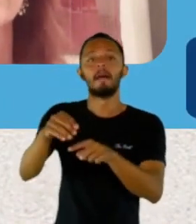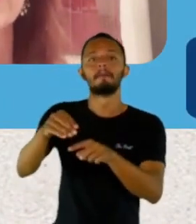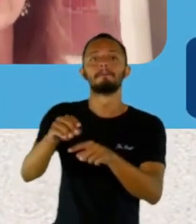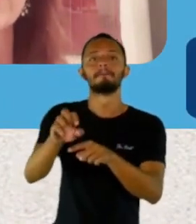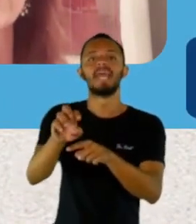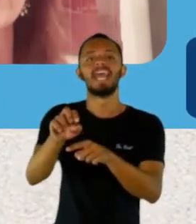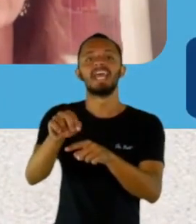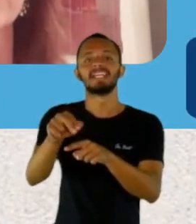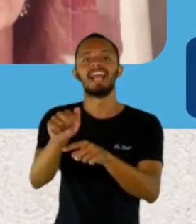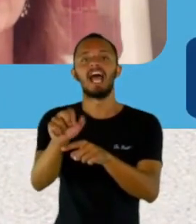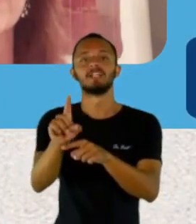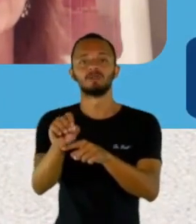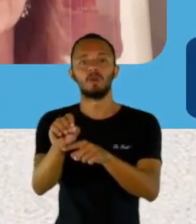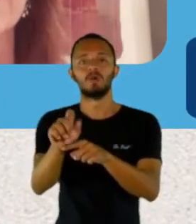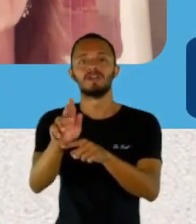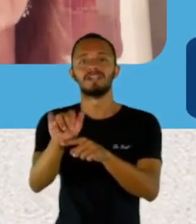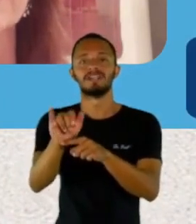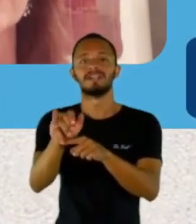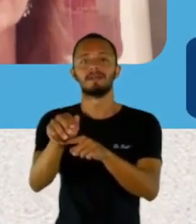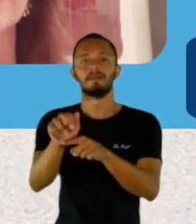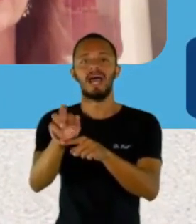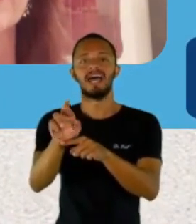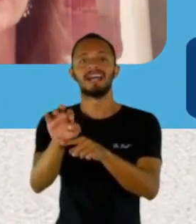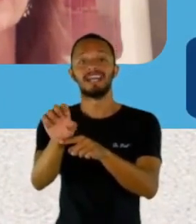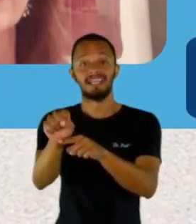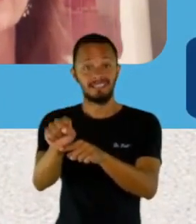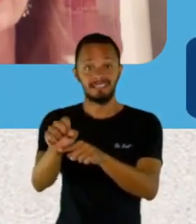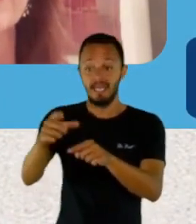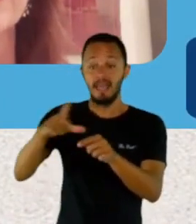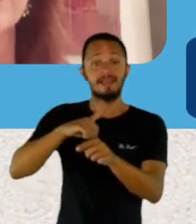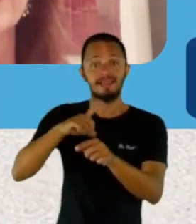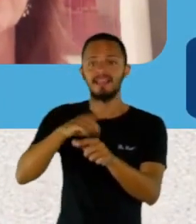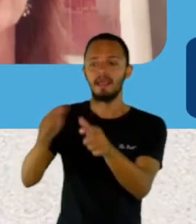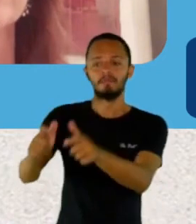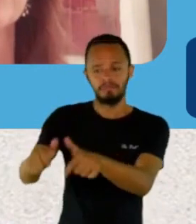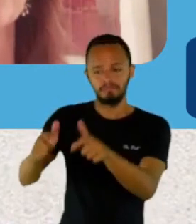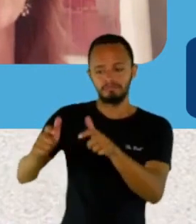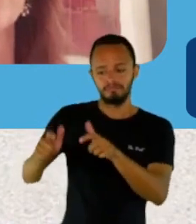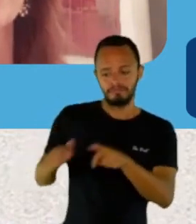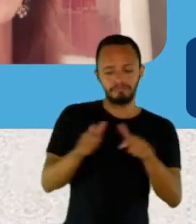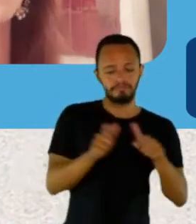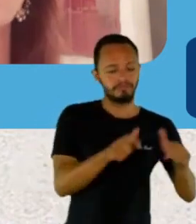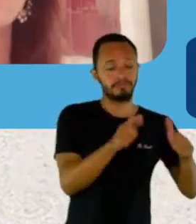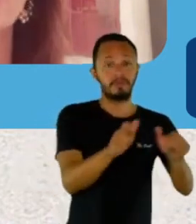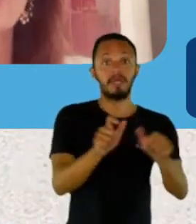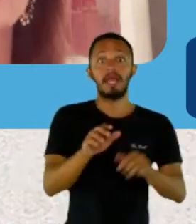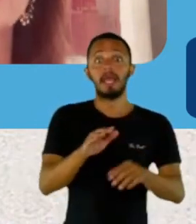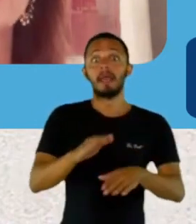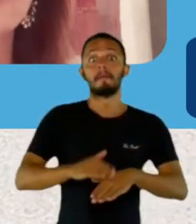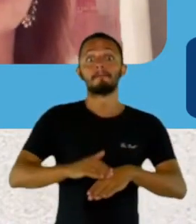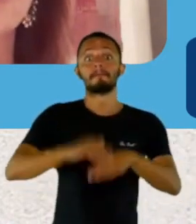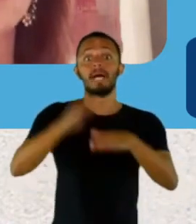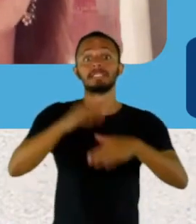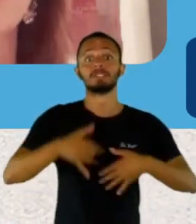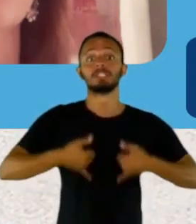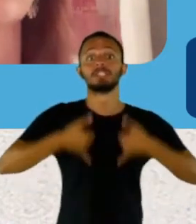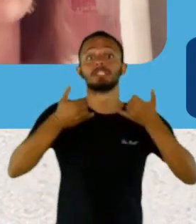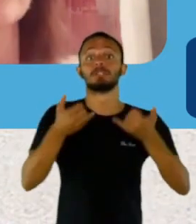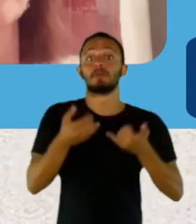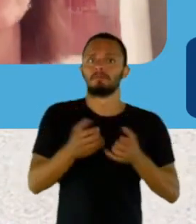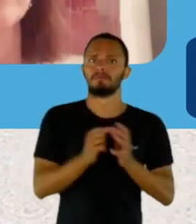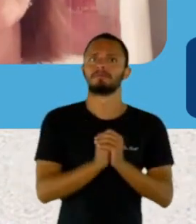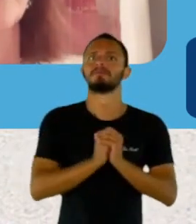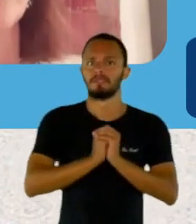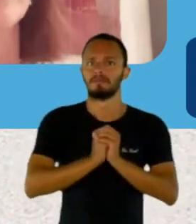Claro. As redes e a rede do projeto também, Mais Autoestima, por favor. Mais Autoestima, por favor. Tem no Instagram, Mais Autoestima, por